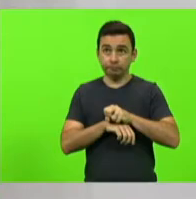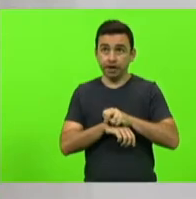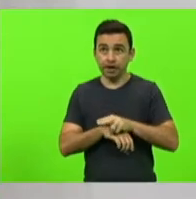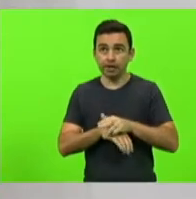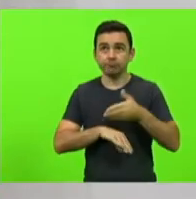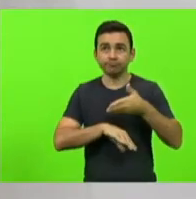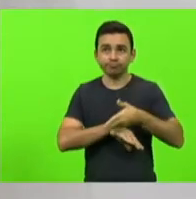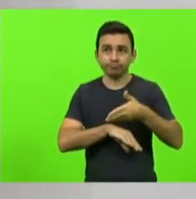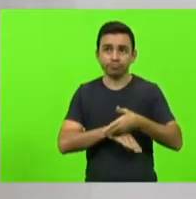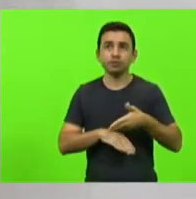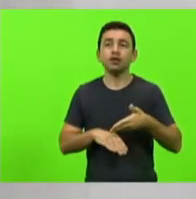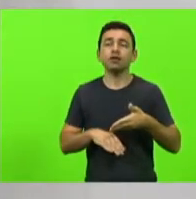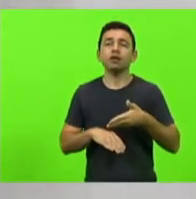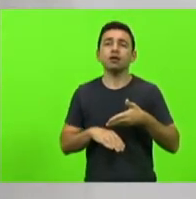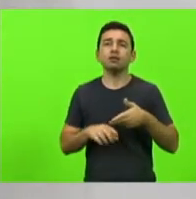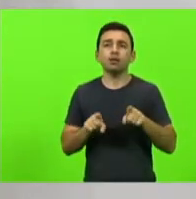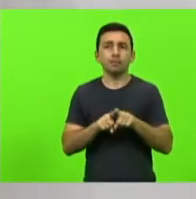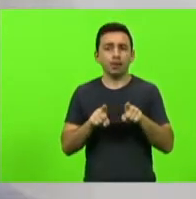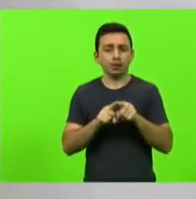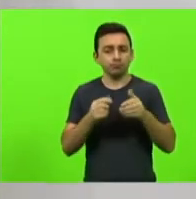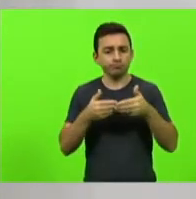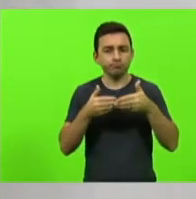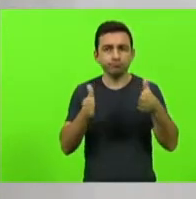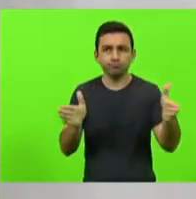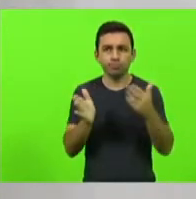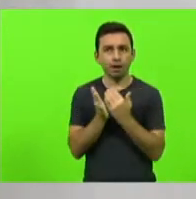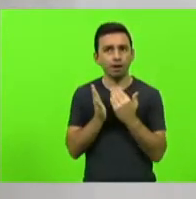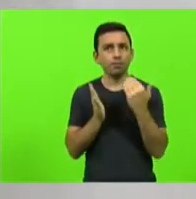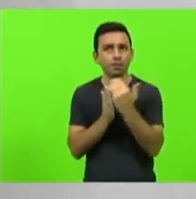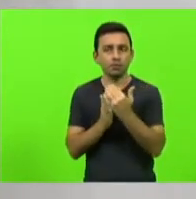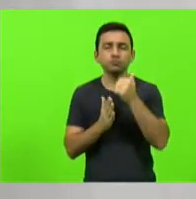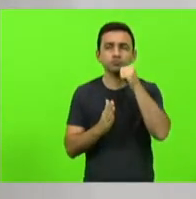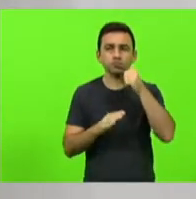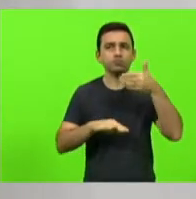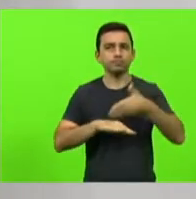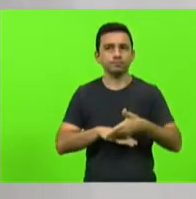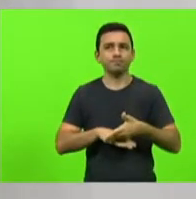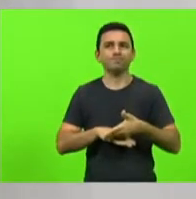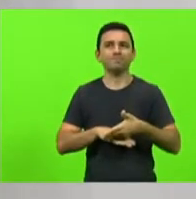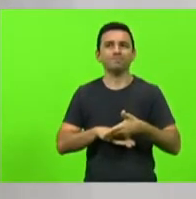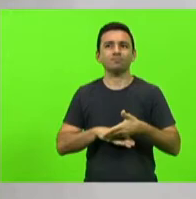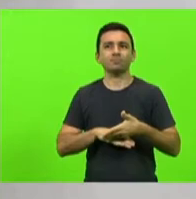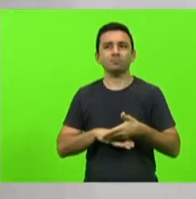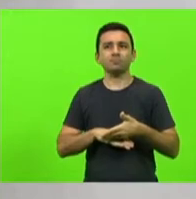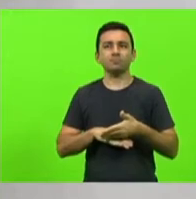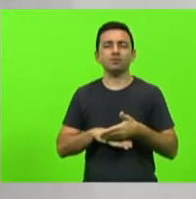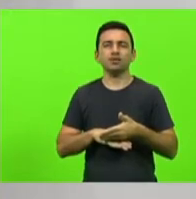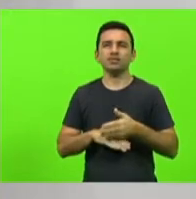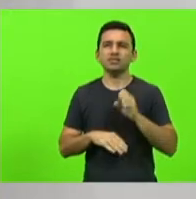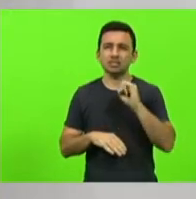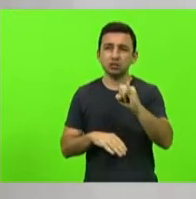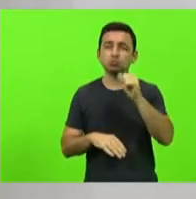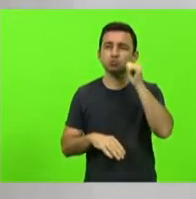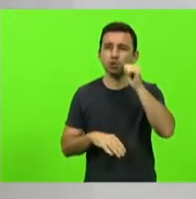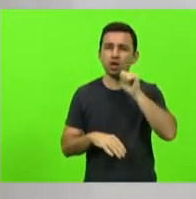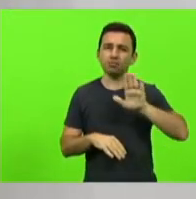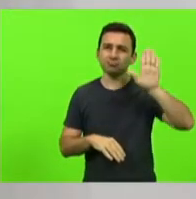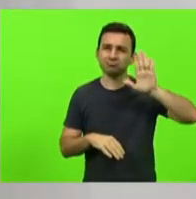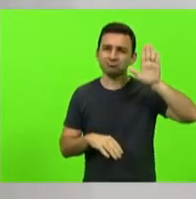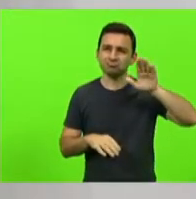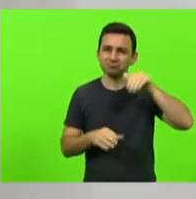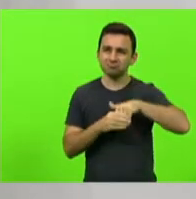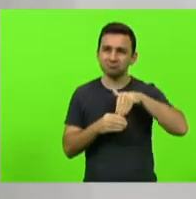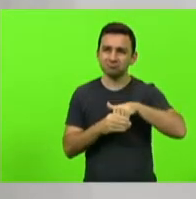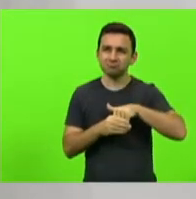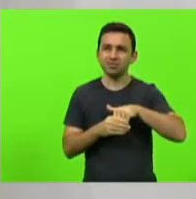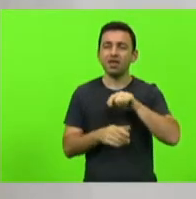abrindo efetivamente os espaços quando as mulheres entram nas competições eleitorais elas tem